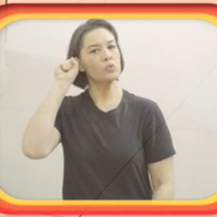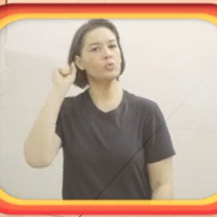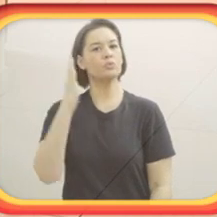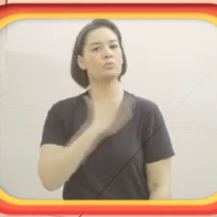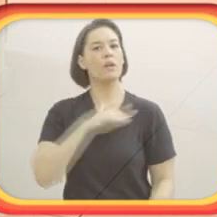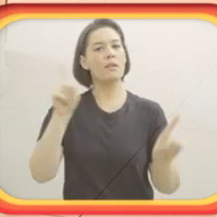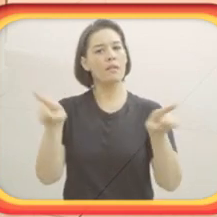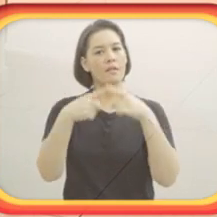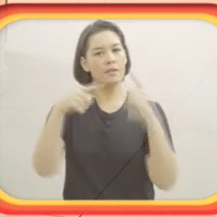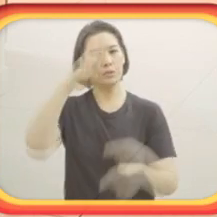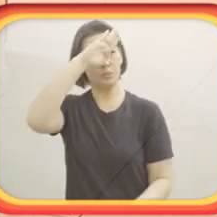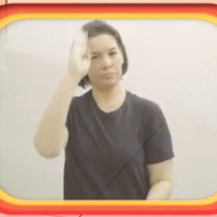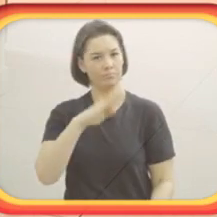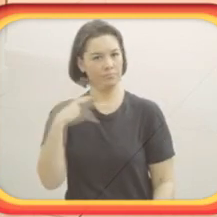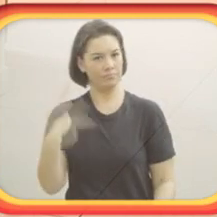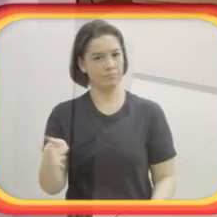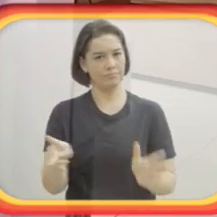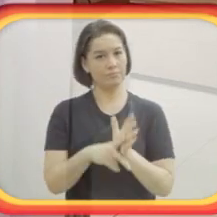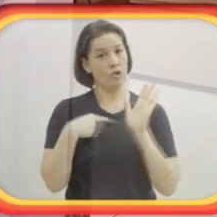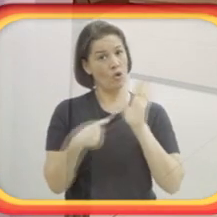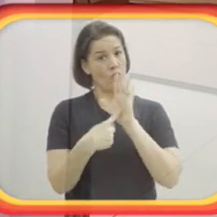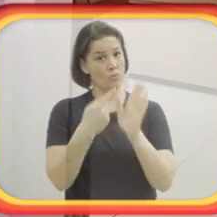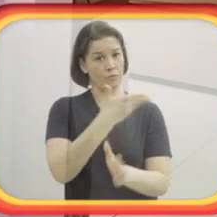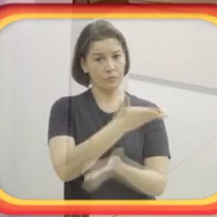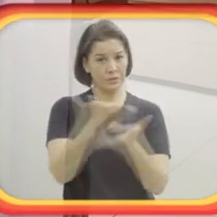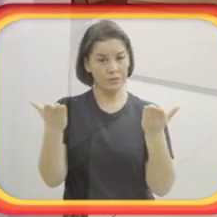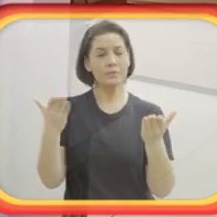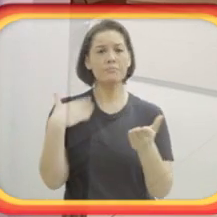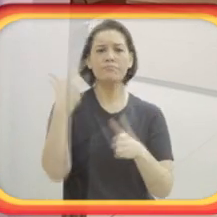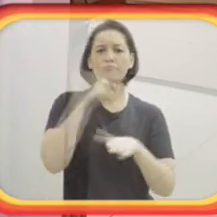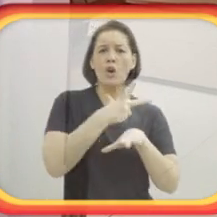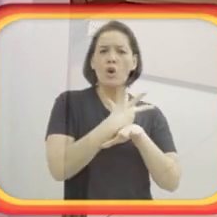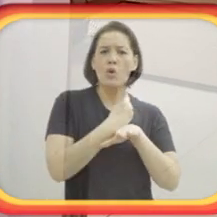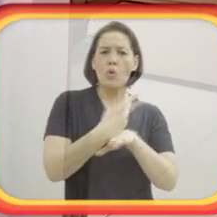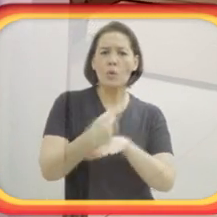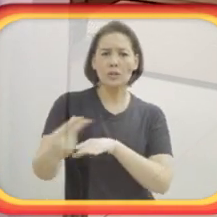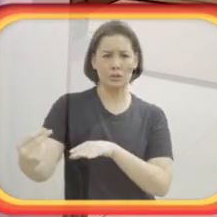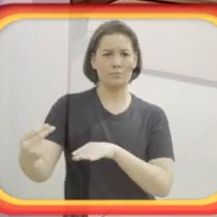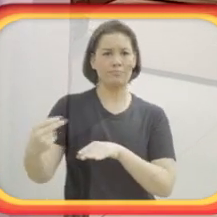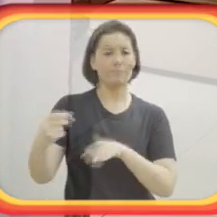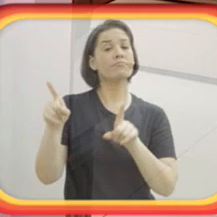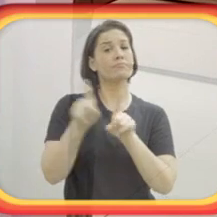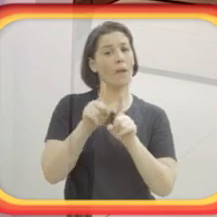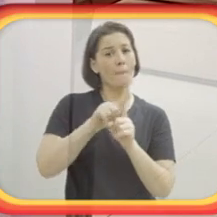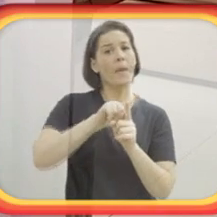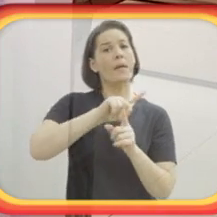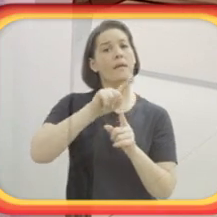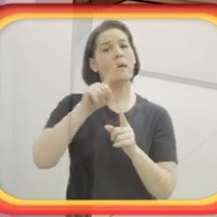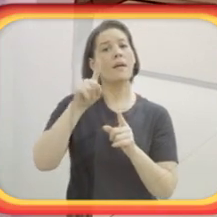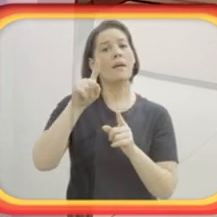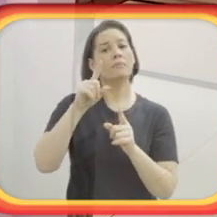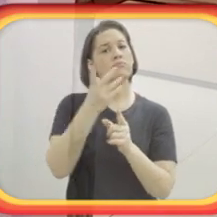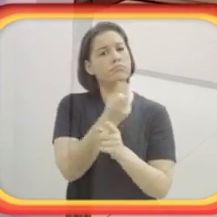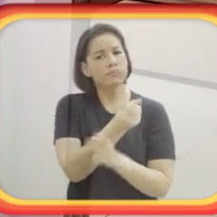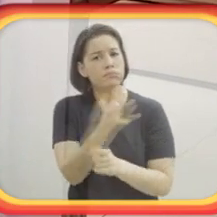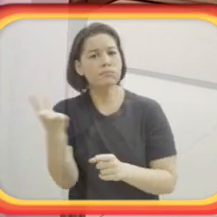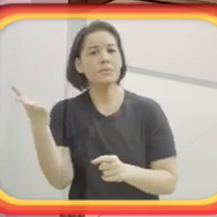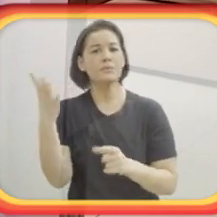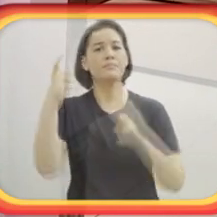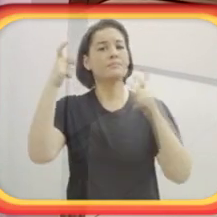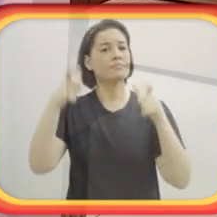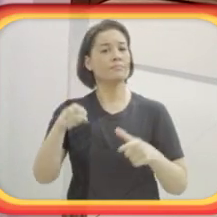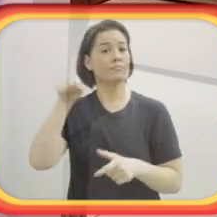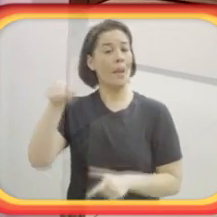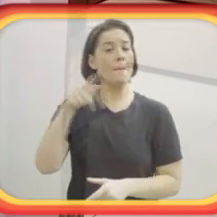pódio, cada vez que escuto o hino nacional brasileiro. Vou mostrar para vocês as minhas conquistas, algumas delas, pelo